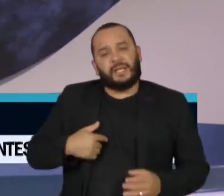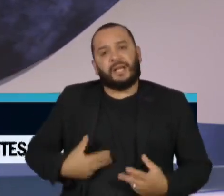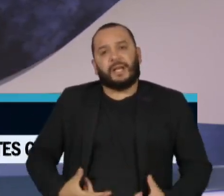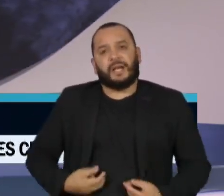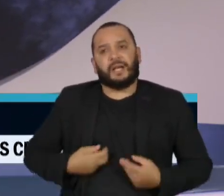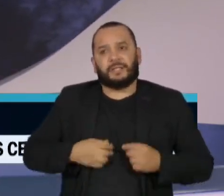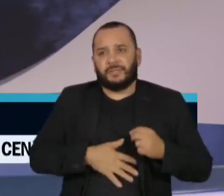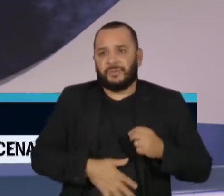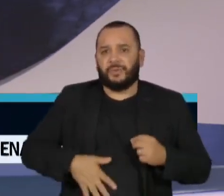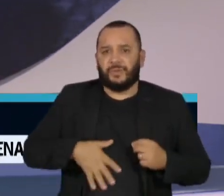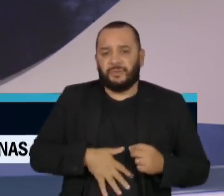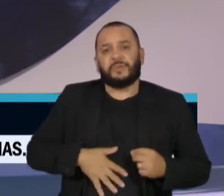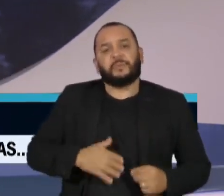deixa dois filhos e cinco netos.